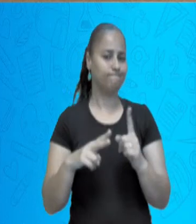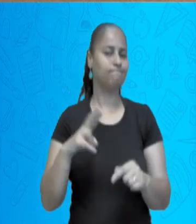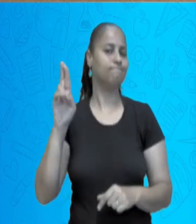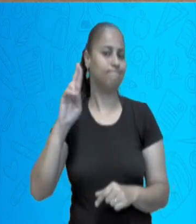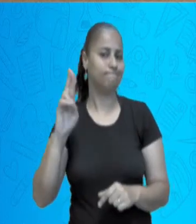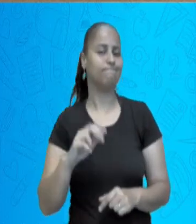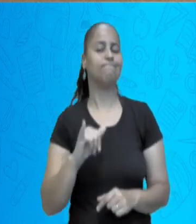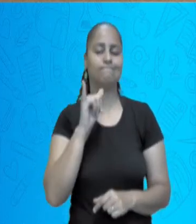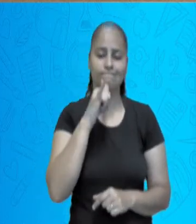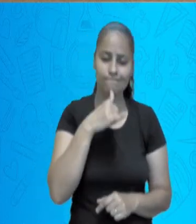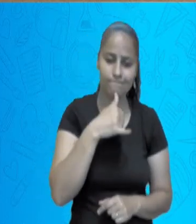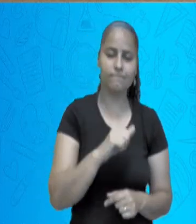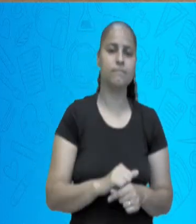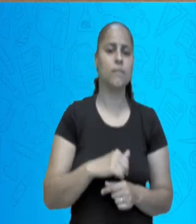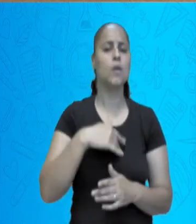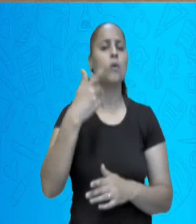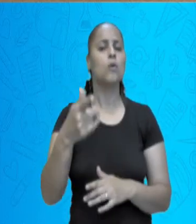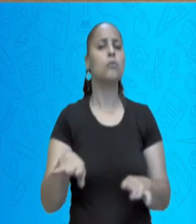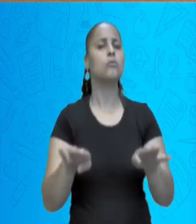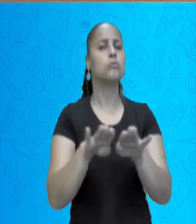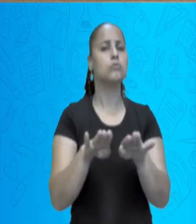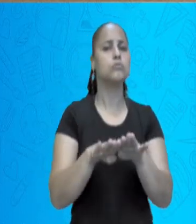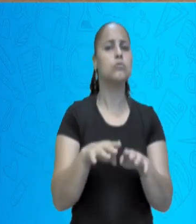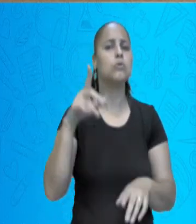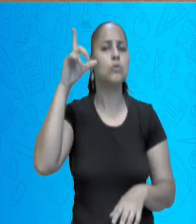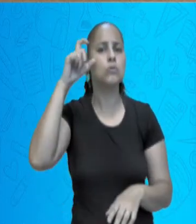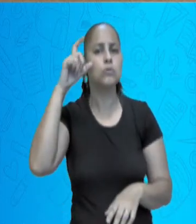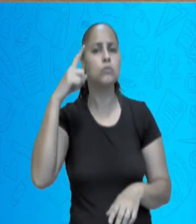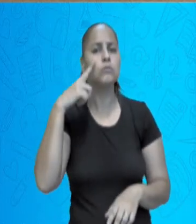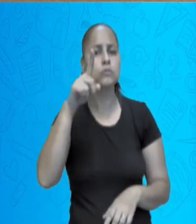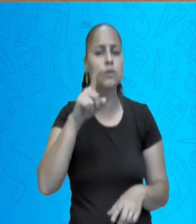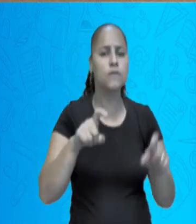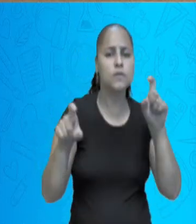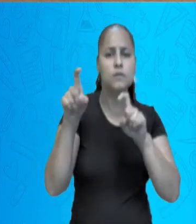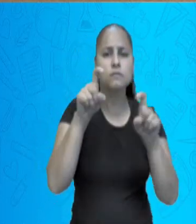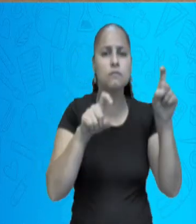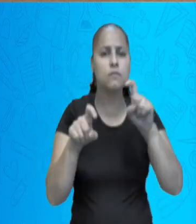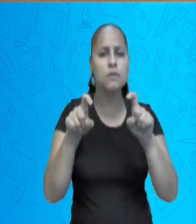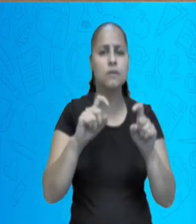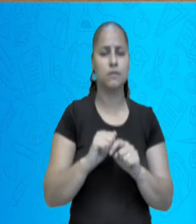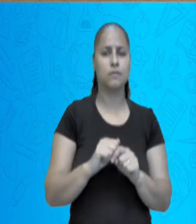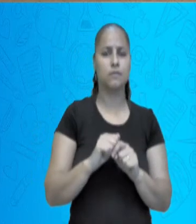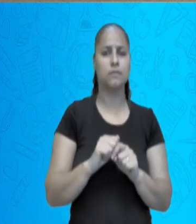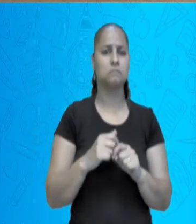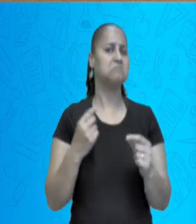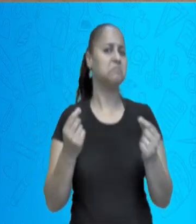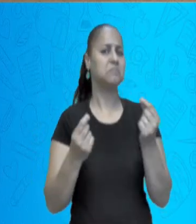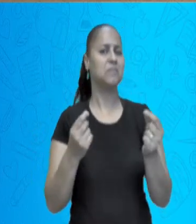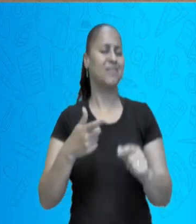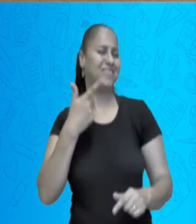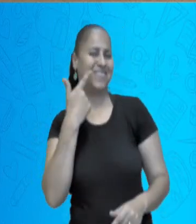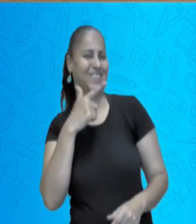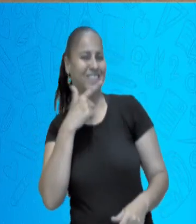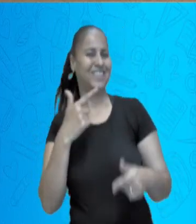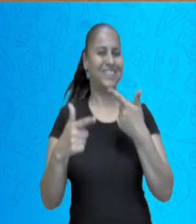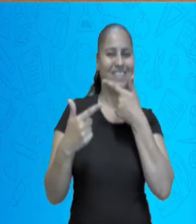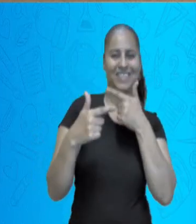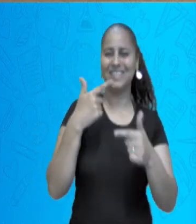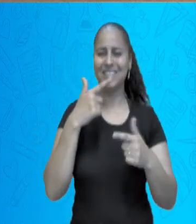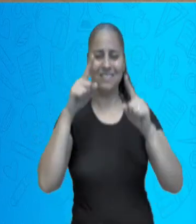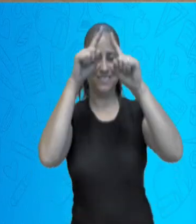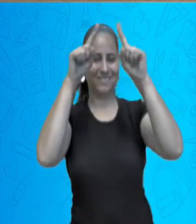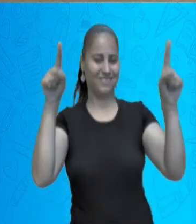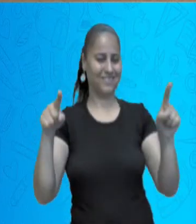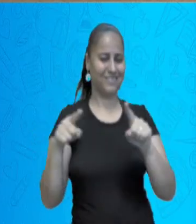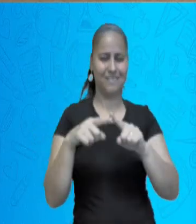dura, nós temos também a fotografia que na internet viraliza, que são os famosos memes. Prestem atenção,